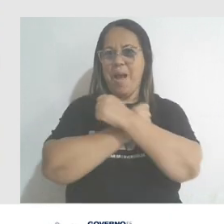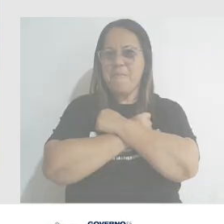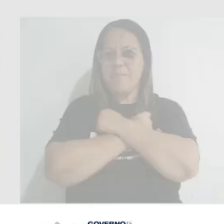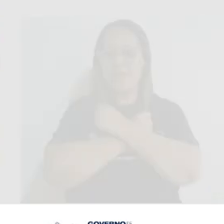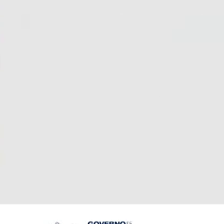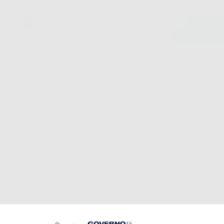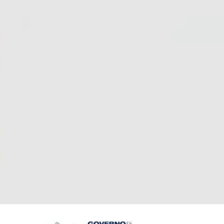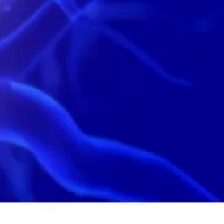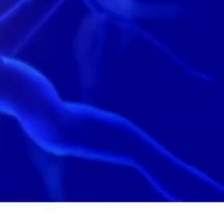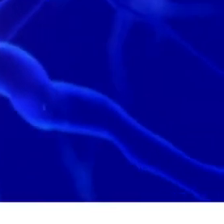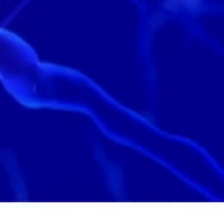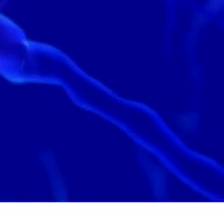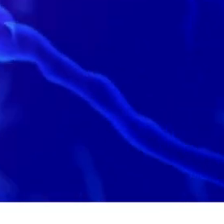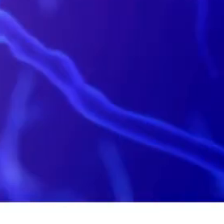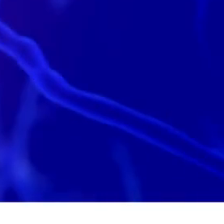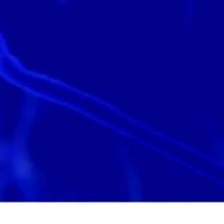pessoal. Até a próxima!